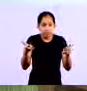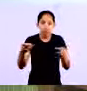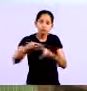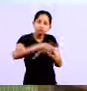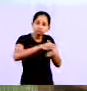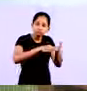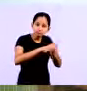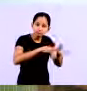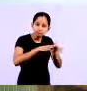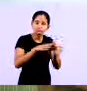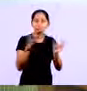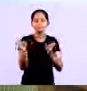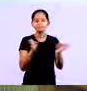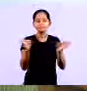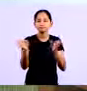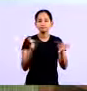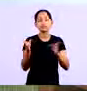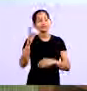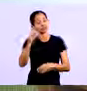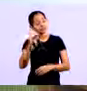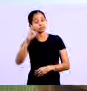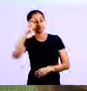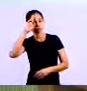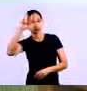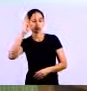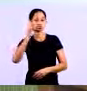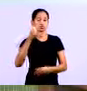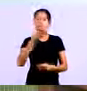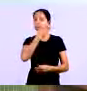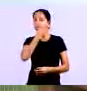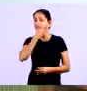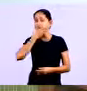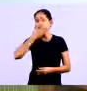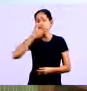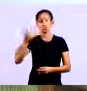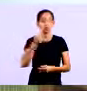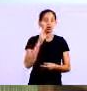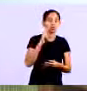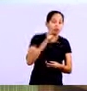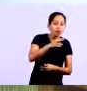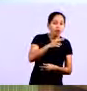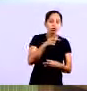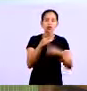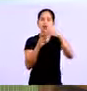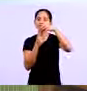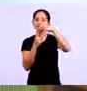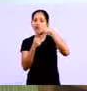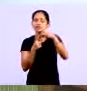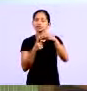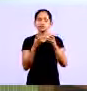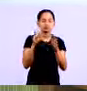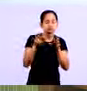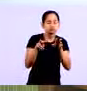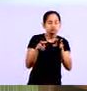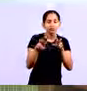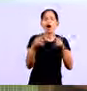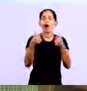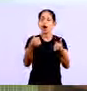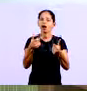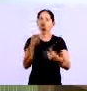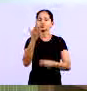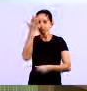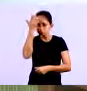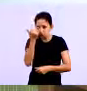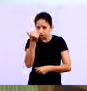também, enquanto gestores Podem tomar decisões baseadas nas informações que vocês têm Então se utilizem das métricas Se utilizem dos controles para